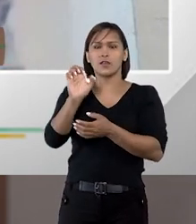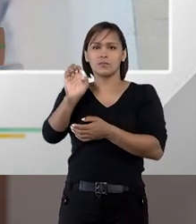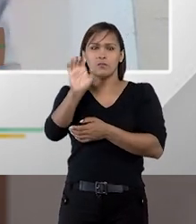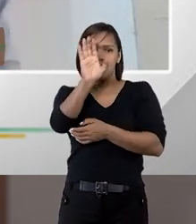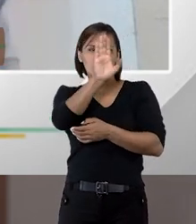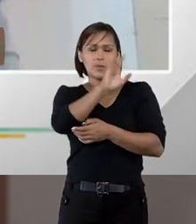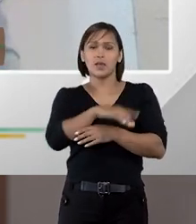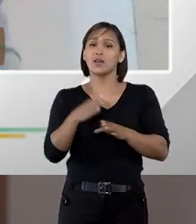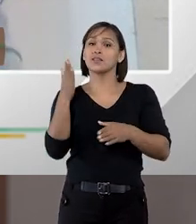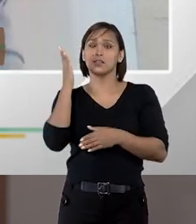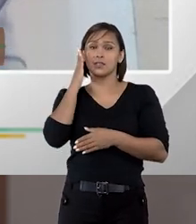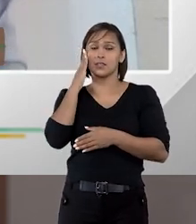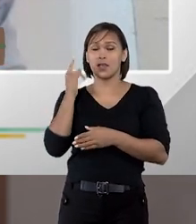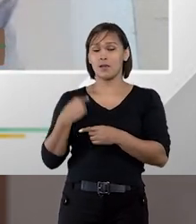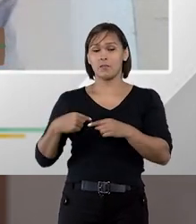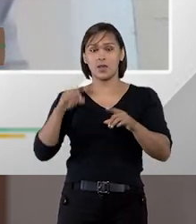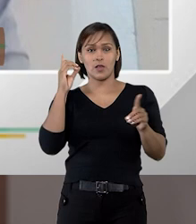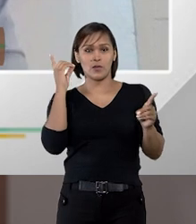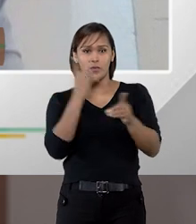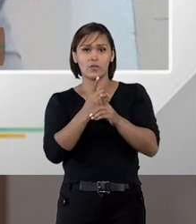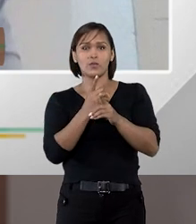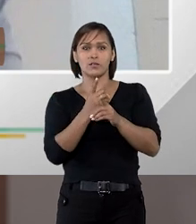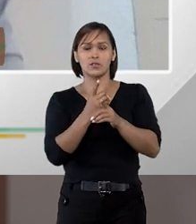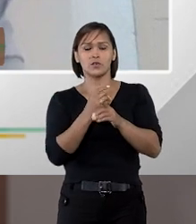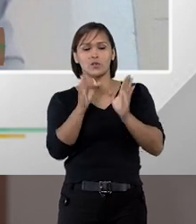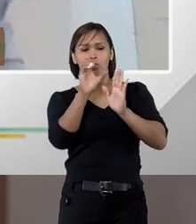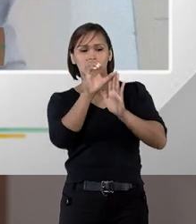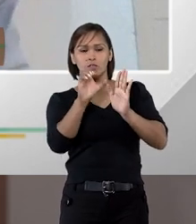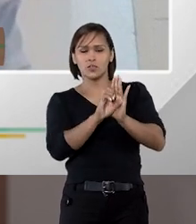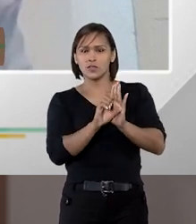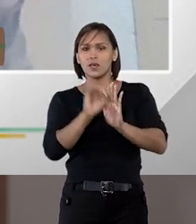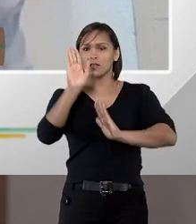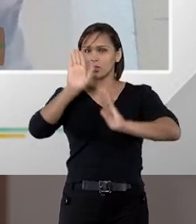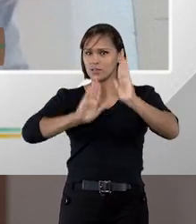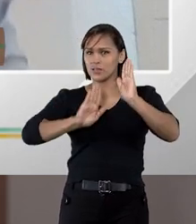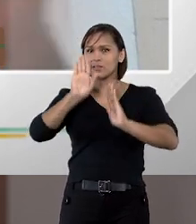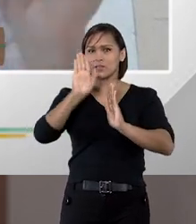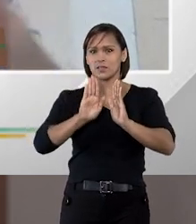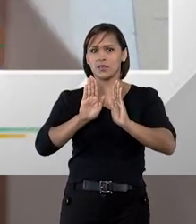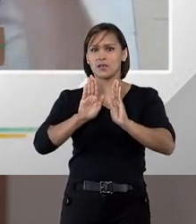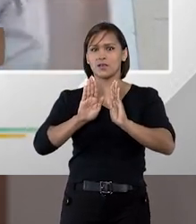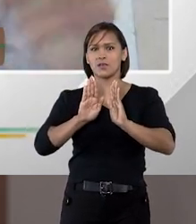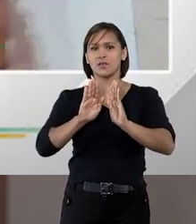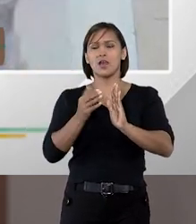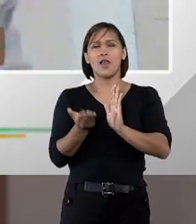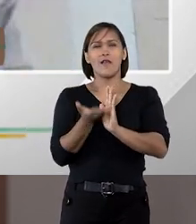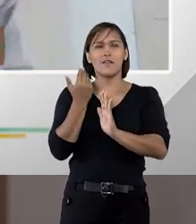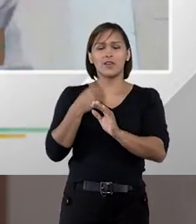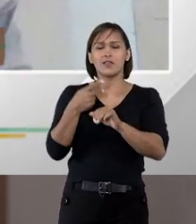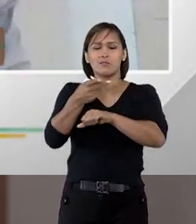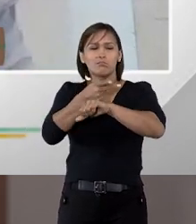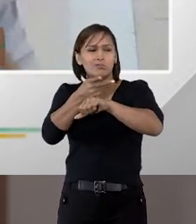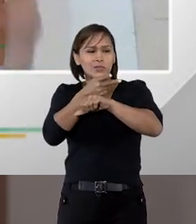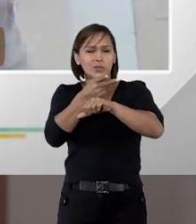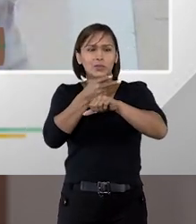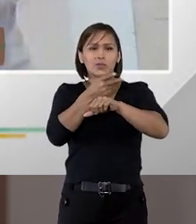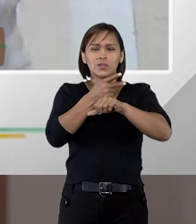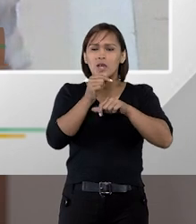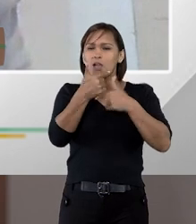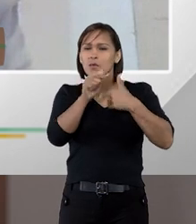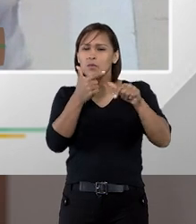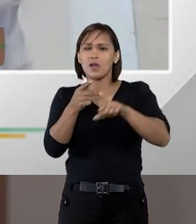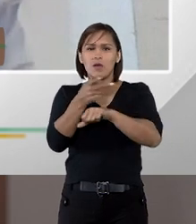federativo saiba onde vai encontrar os editais de licitação ao invés de ter que saindo procurando